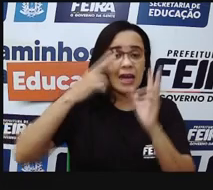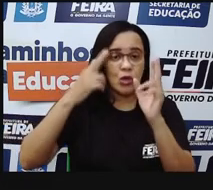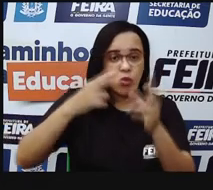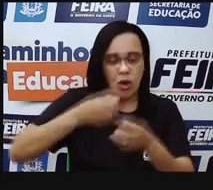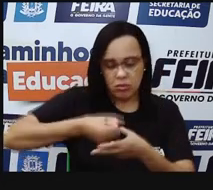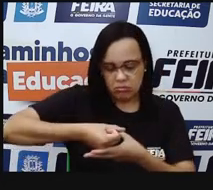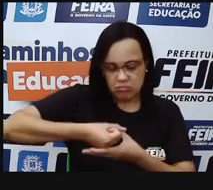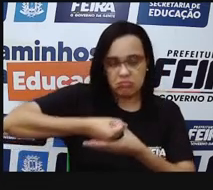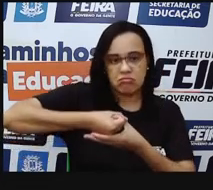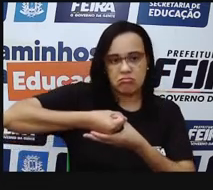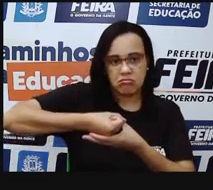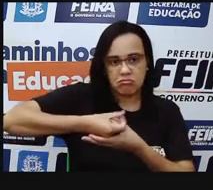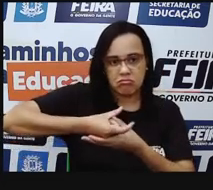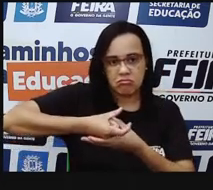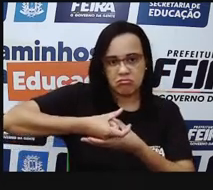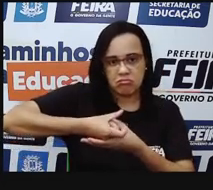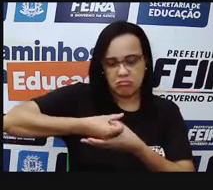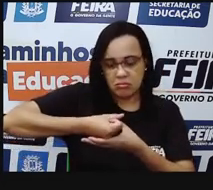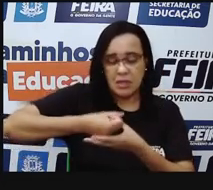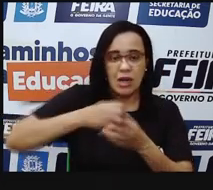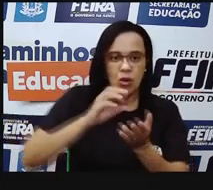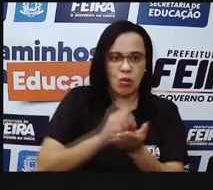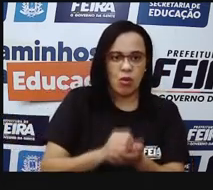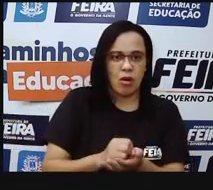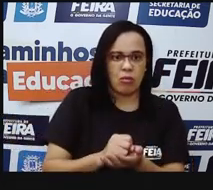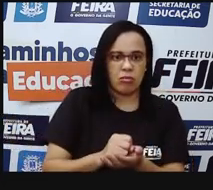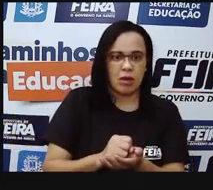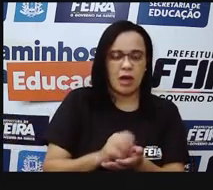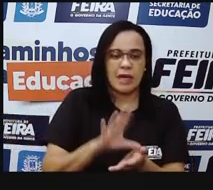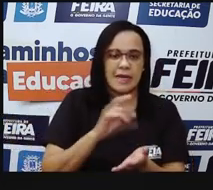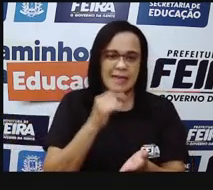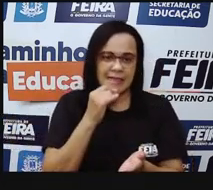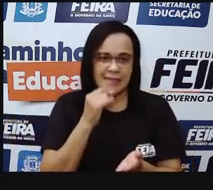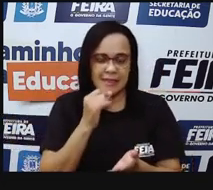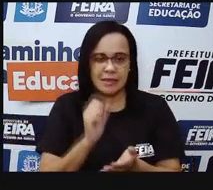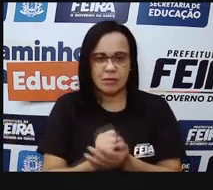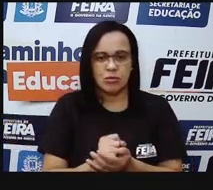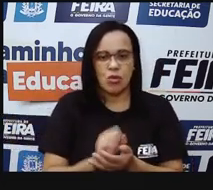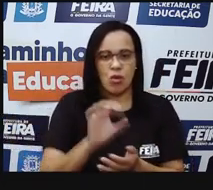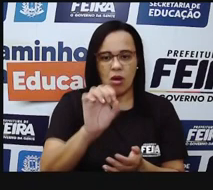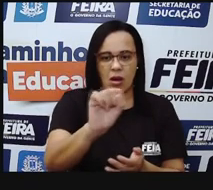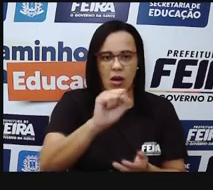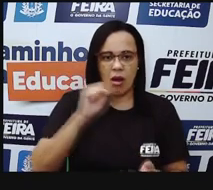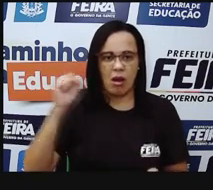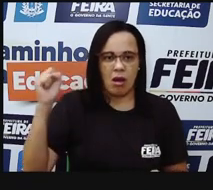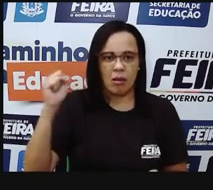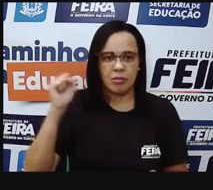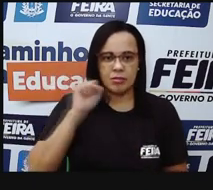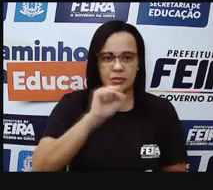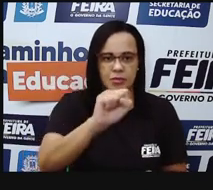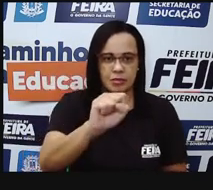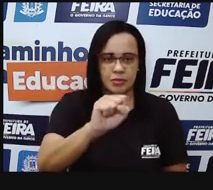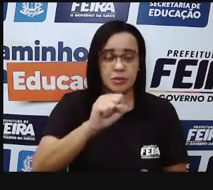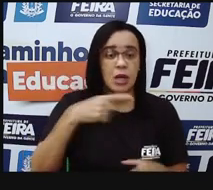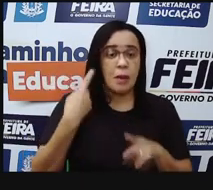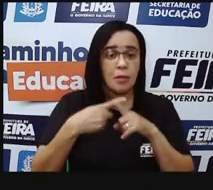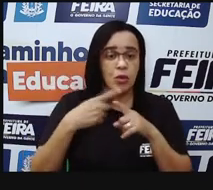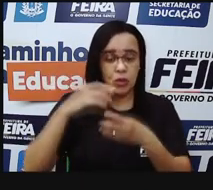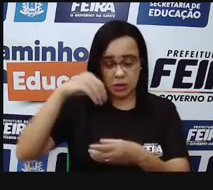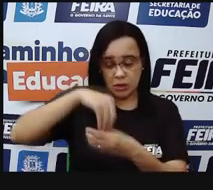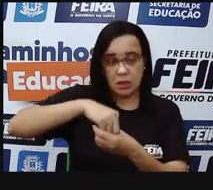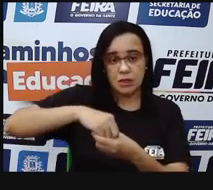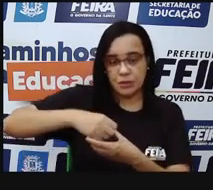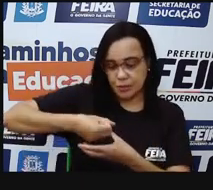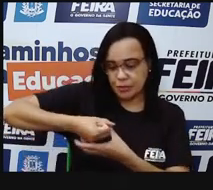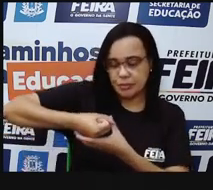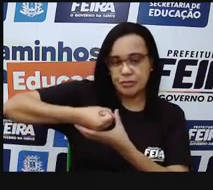e ela se contrai, vai fazer porque a gente tem, então, aquele que a gente diz, né? A bolinha do olho, ela aumenta